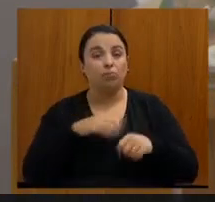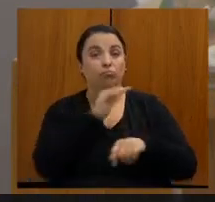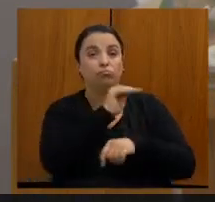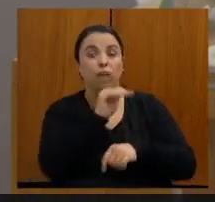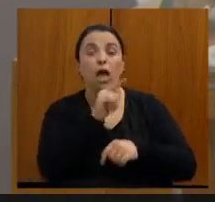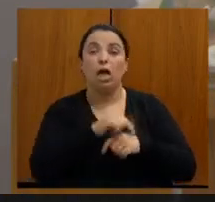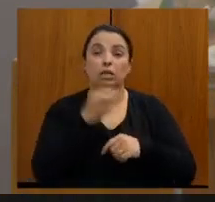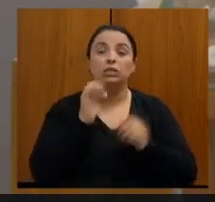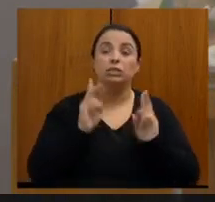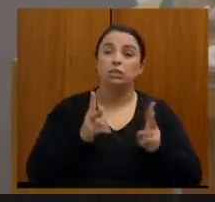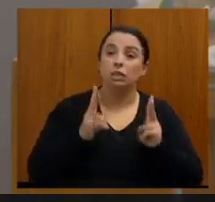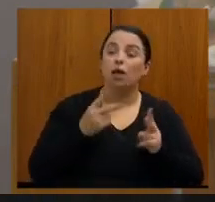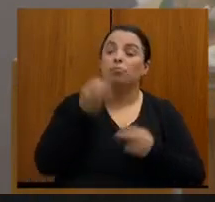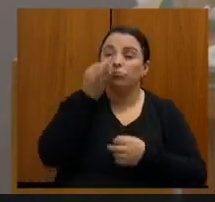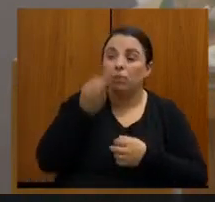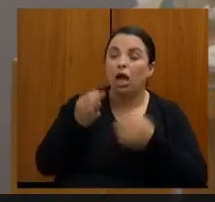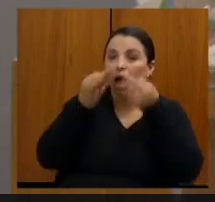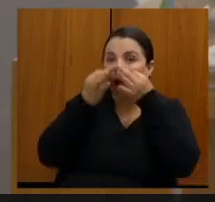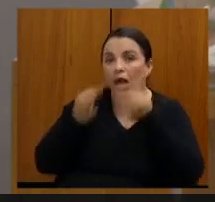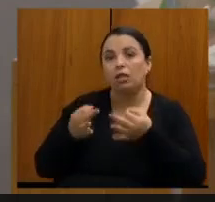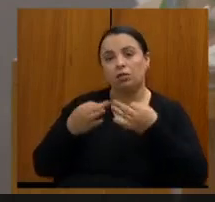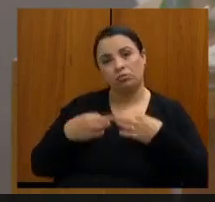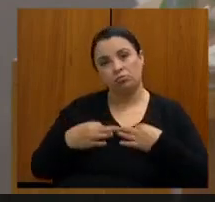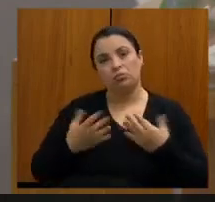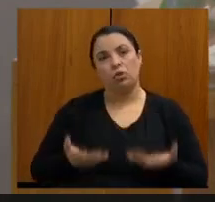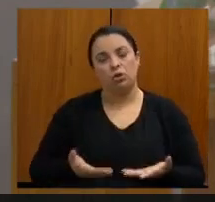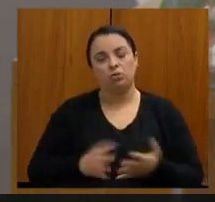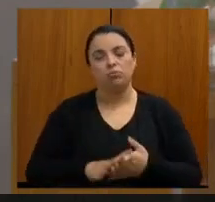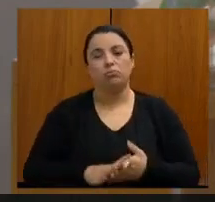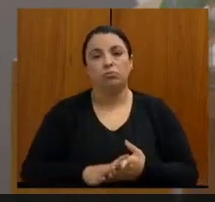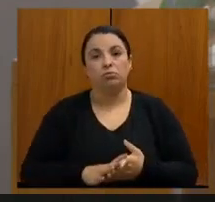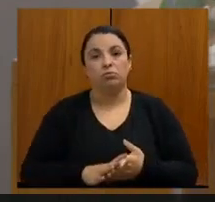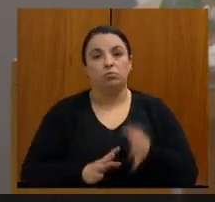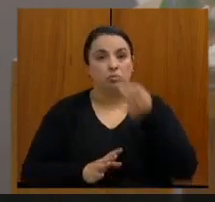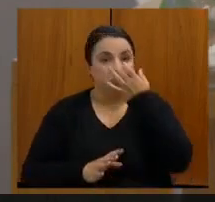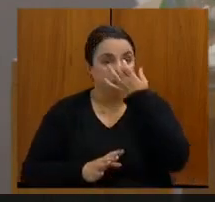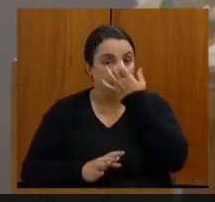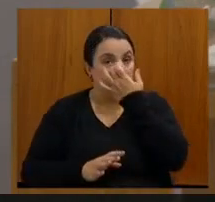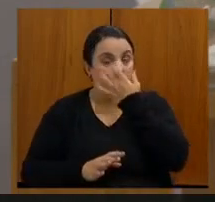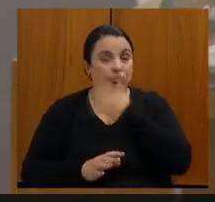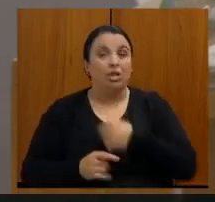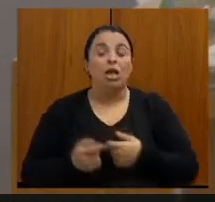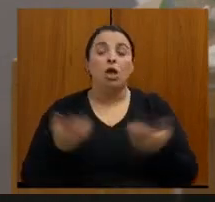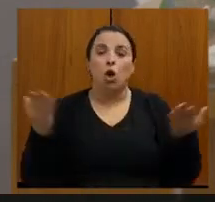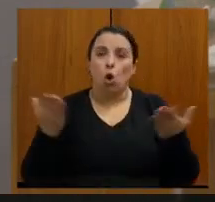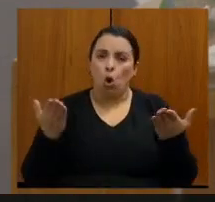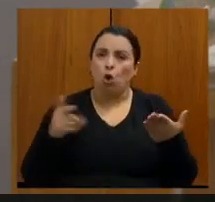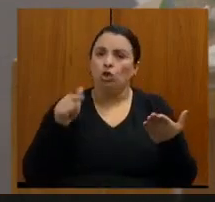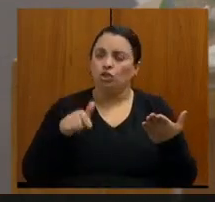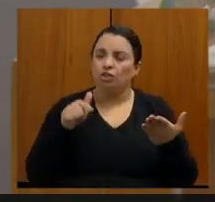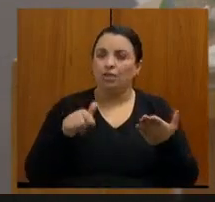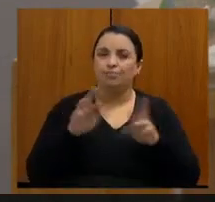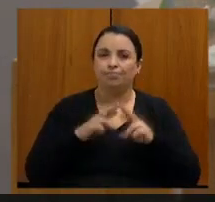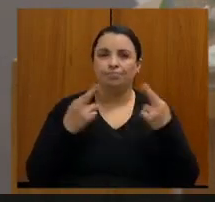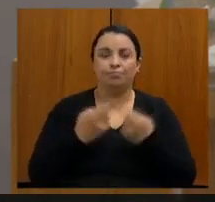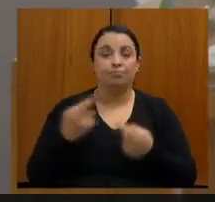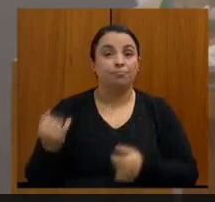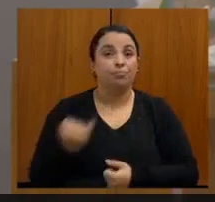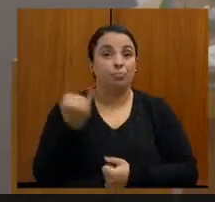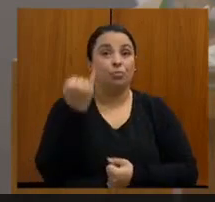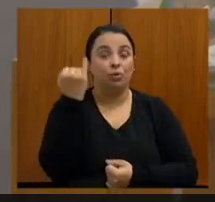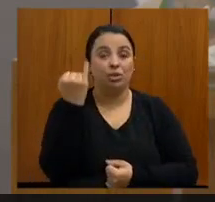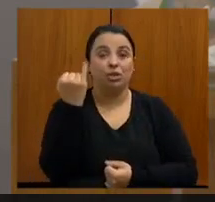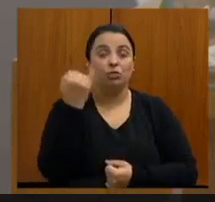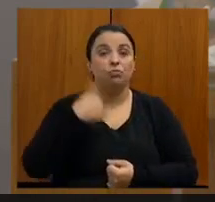sempre presente para ouvir. E dizer isso, esse tipo de audiência é de suma importância para que a gente